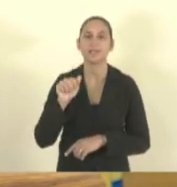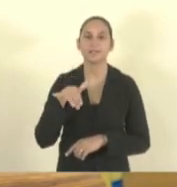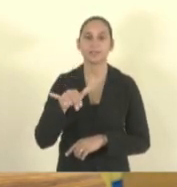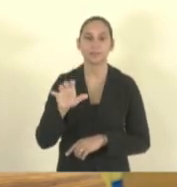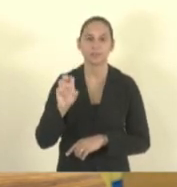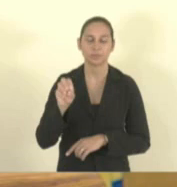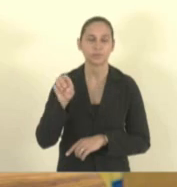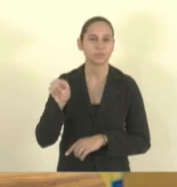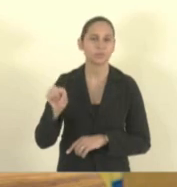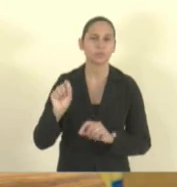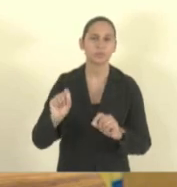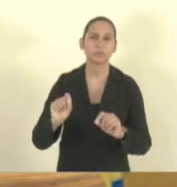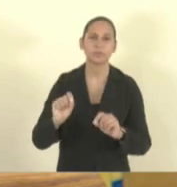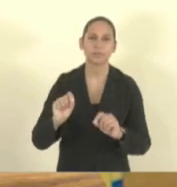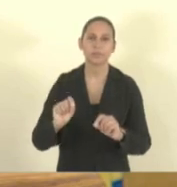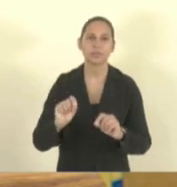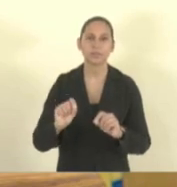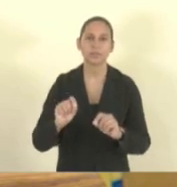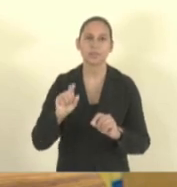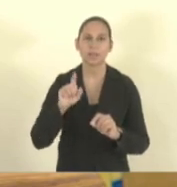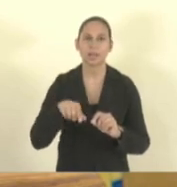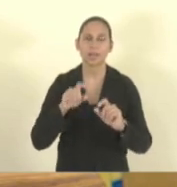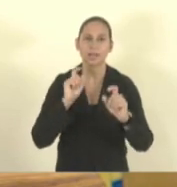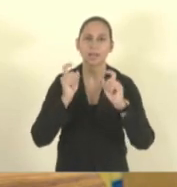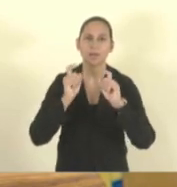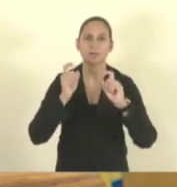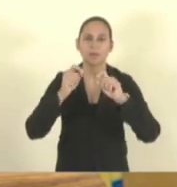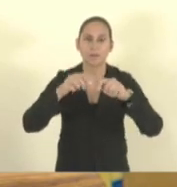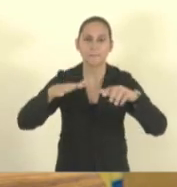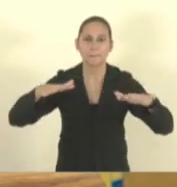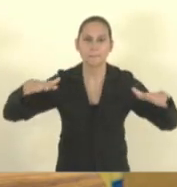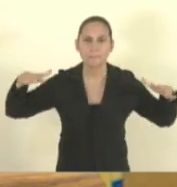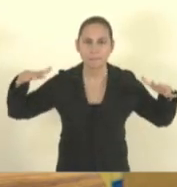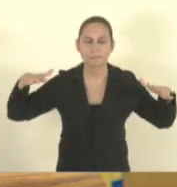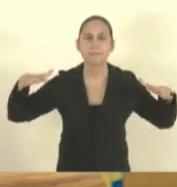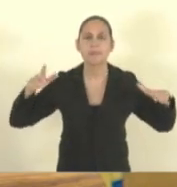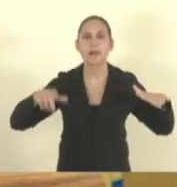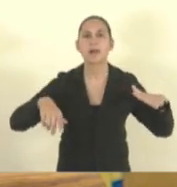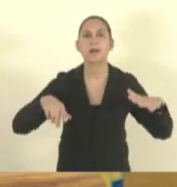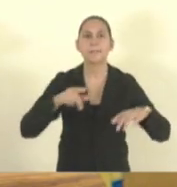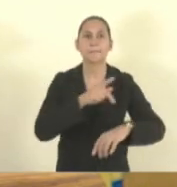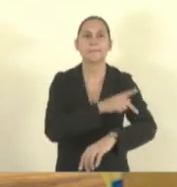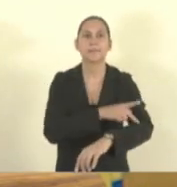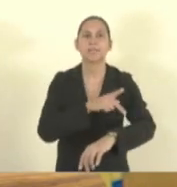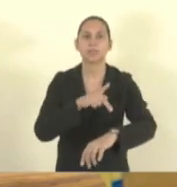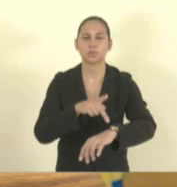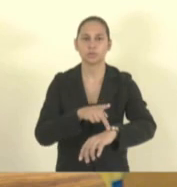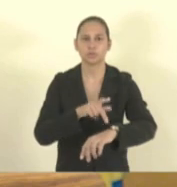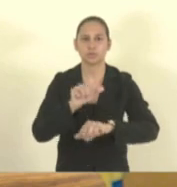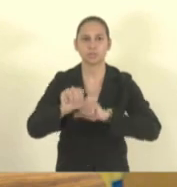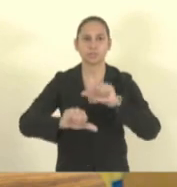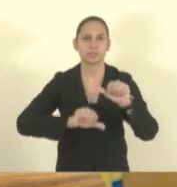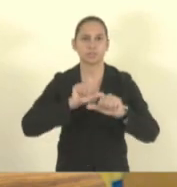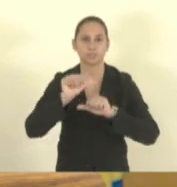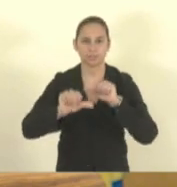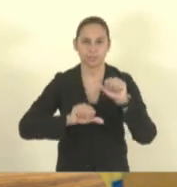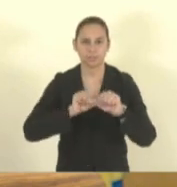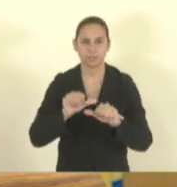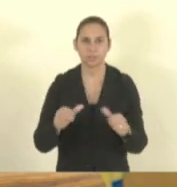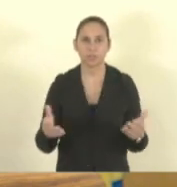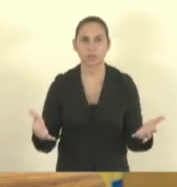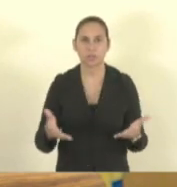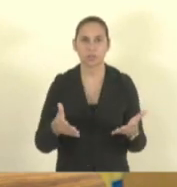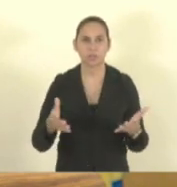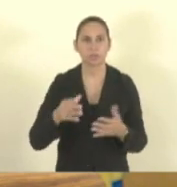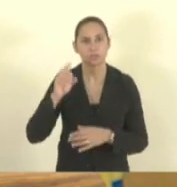por meio deste requerer a realização de audiência pública com o tema A Pedagogia da Alternância, a realizar-se no dia 18